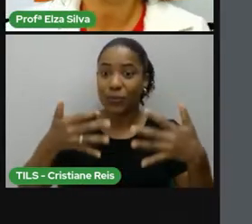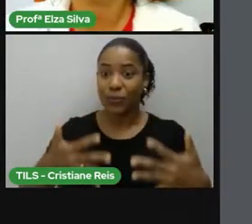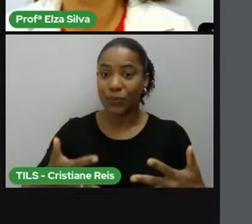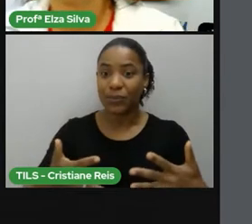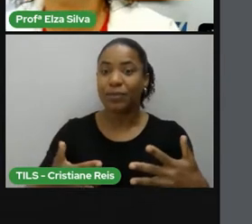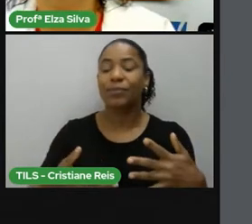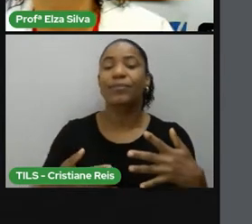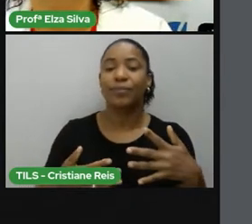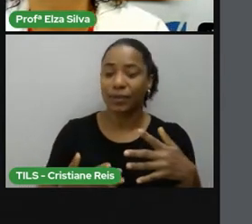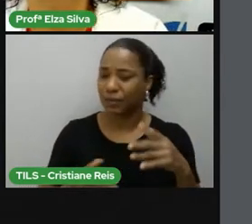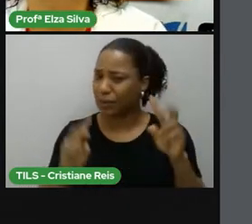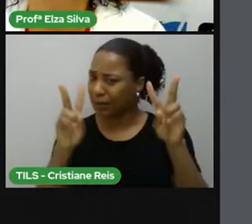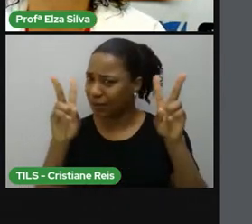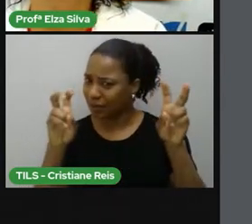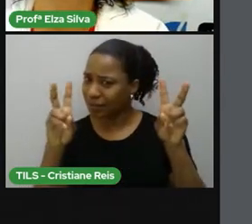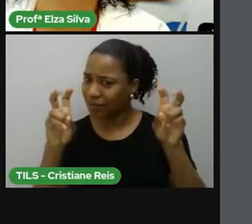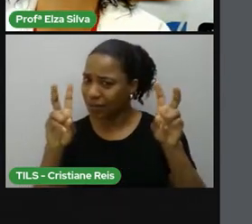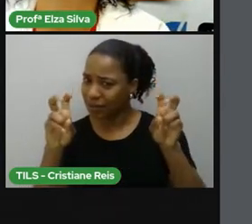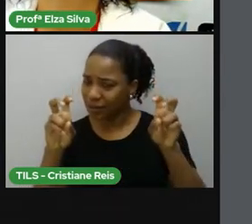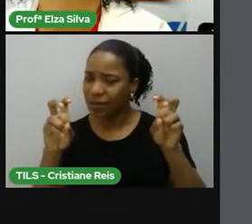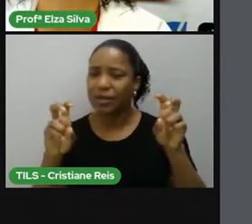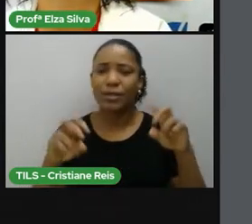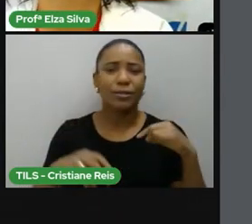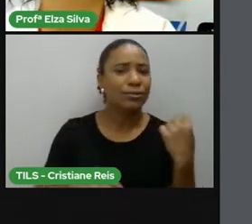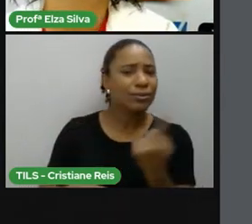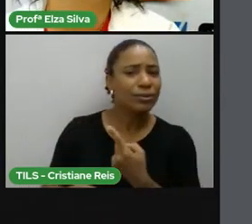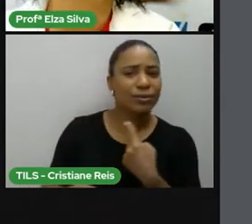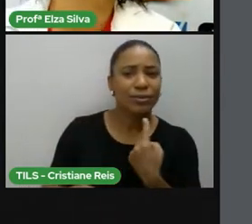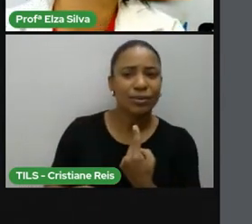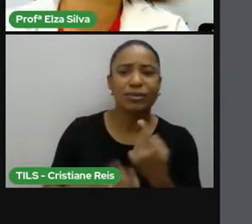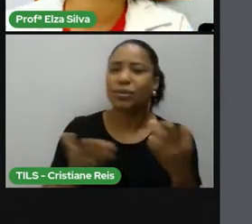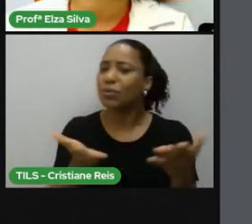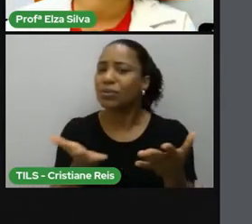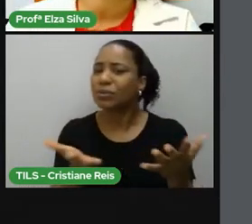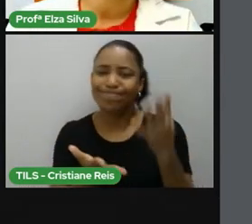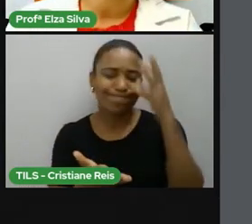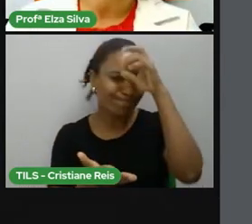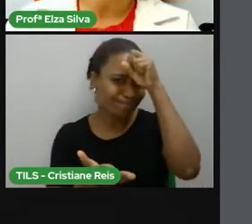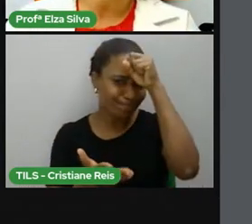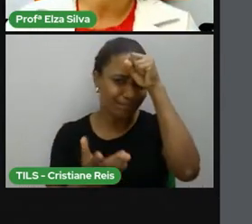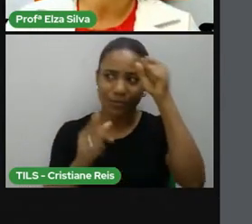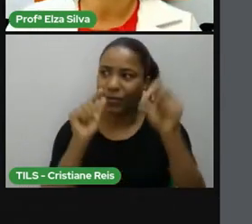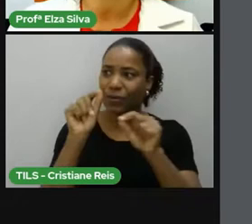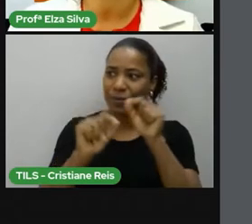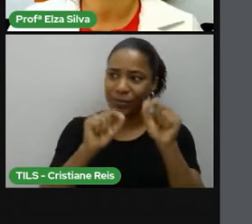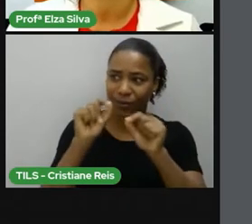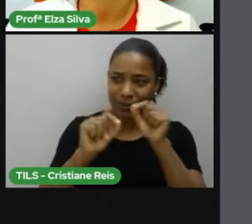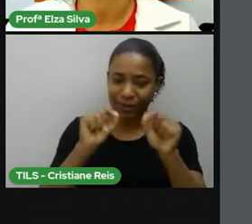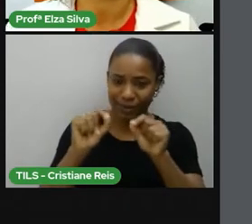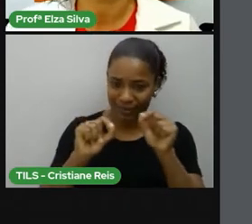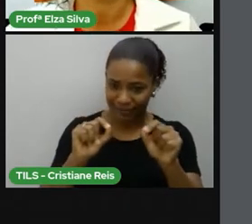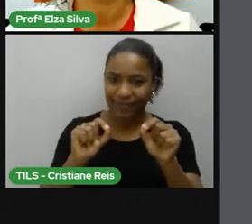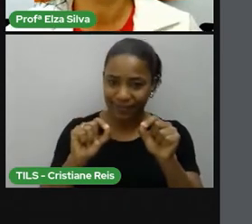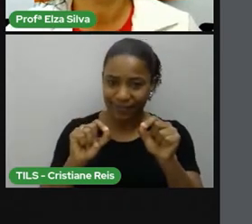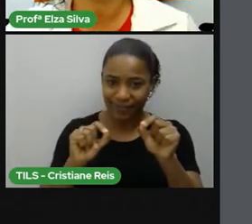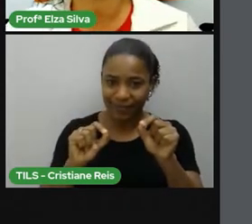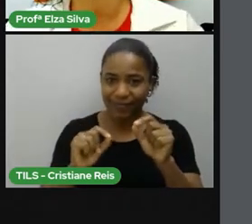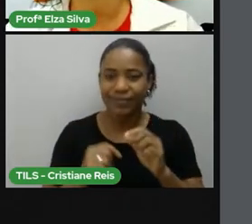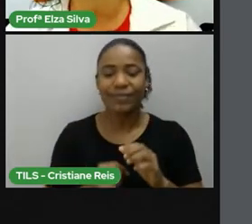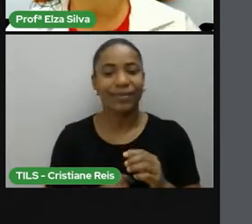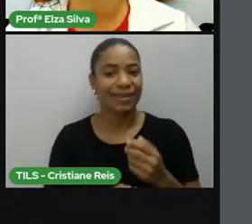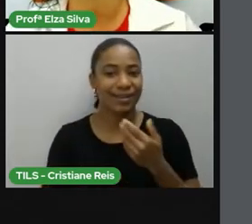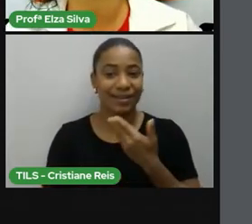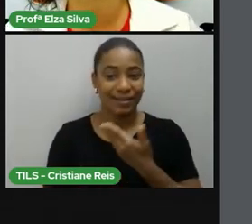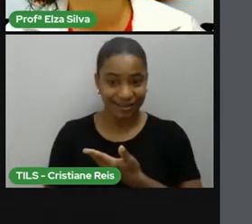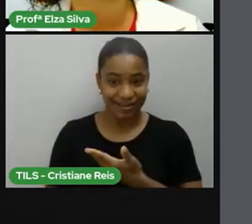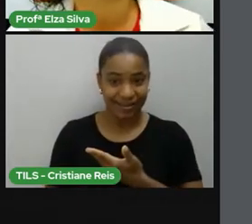importante que a gente entenda onde nós queremos chegar com a aula de hoje. We are going to learn today. O que vamos